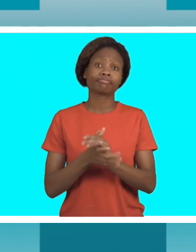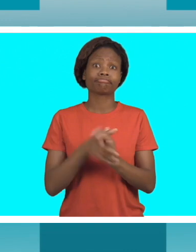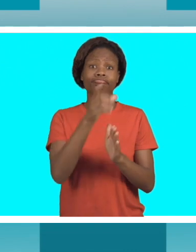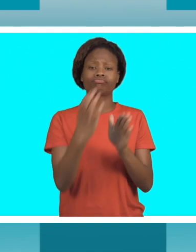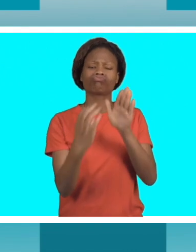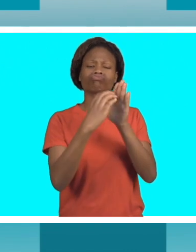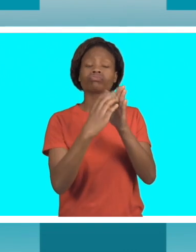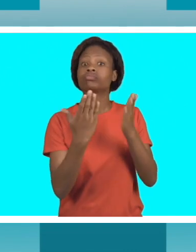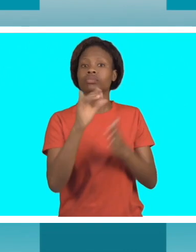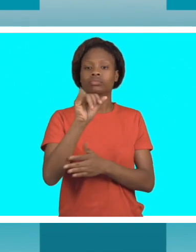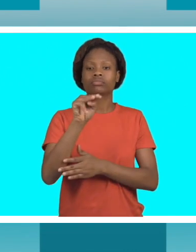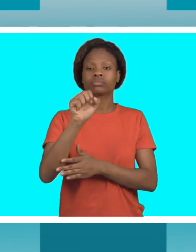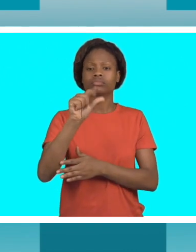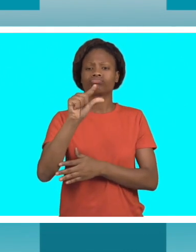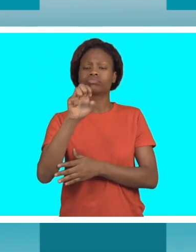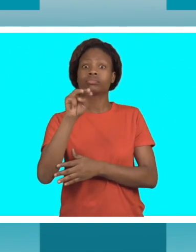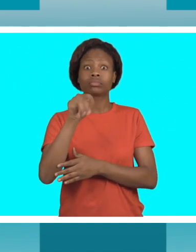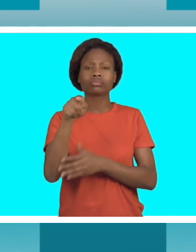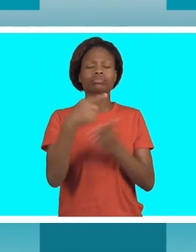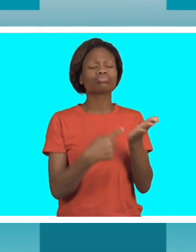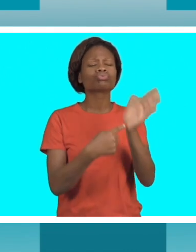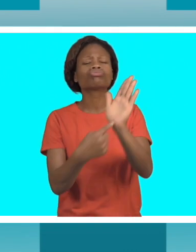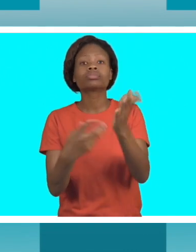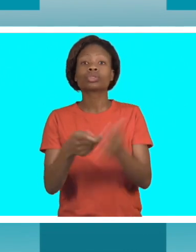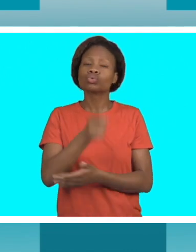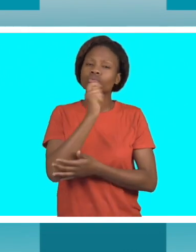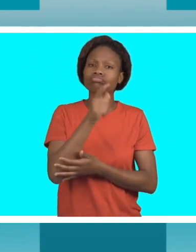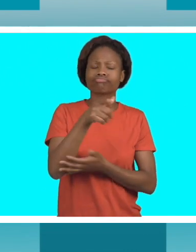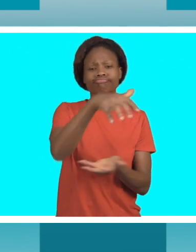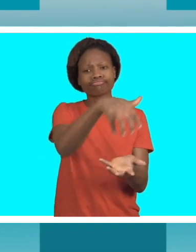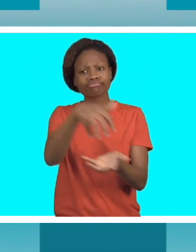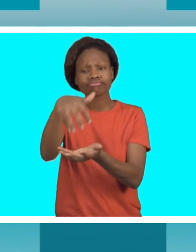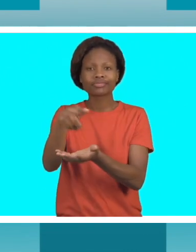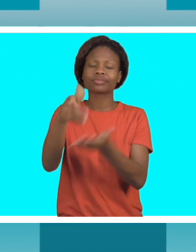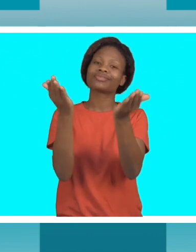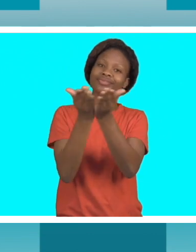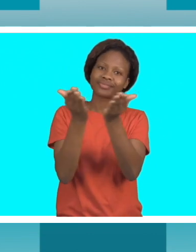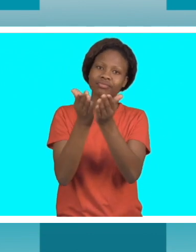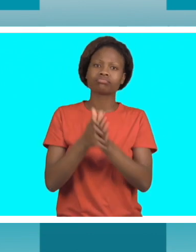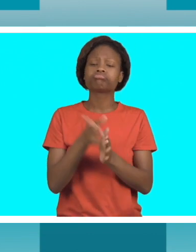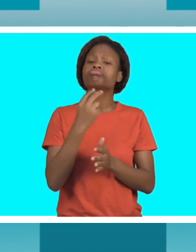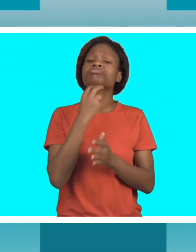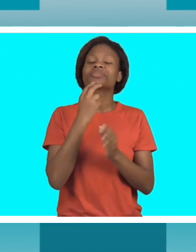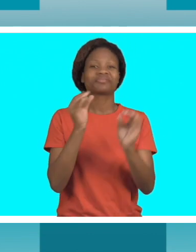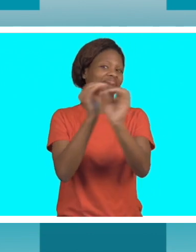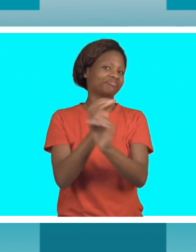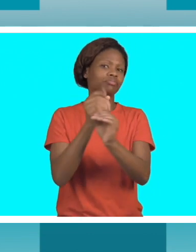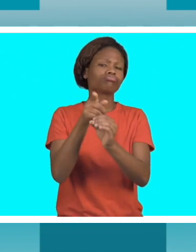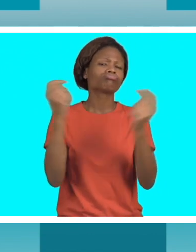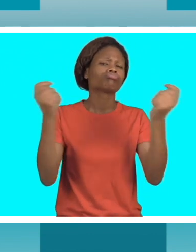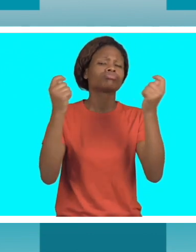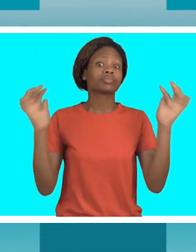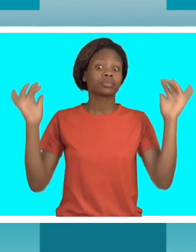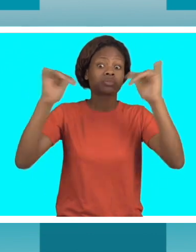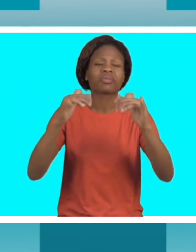As imagens mostram a encenação de uma peça teatral sem voz, num evento que juntou pessoas com deficiência, com destaque para